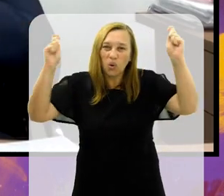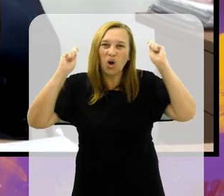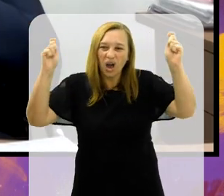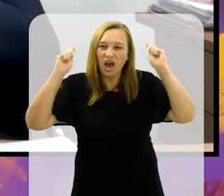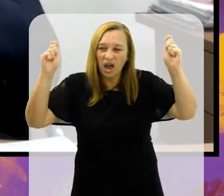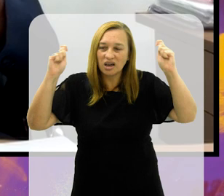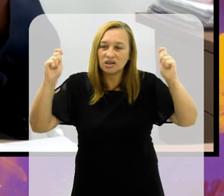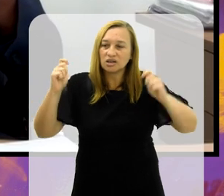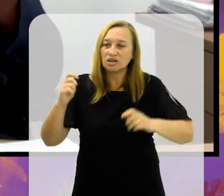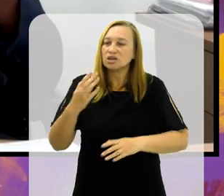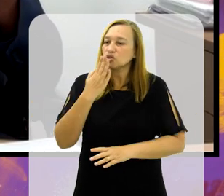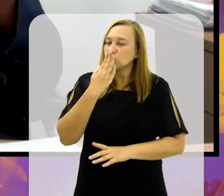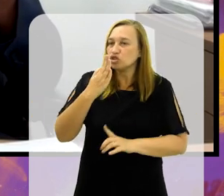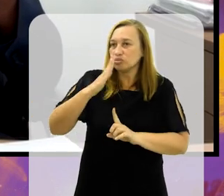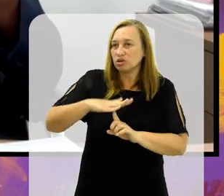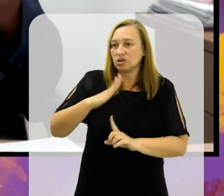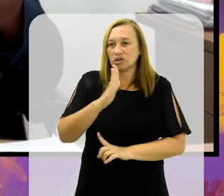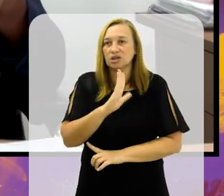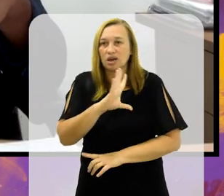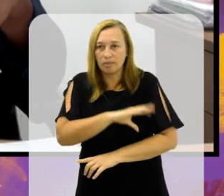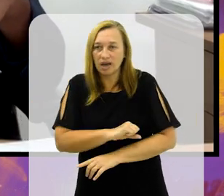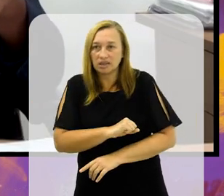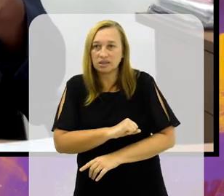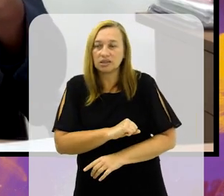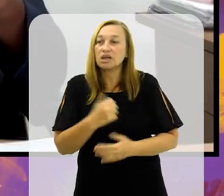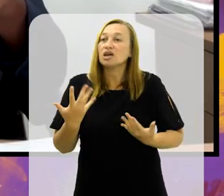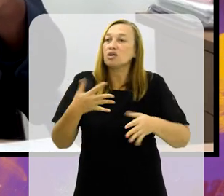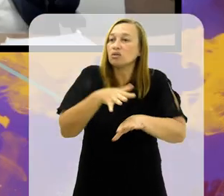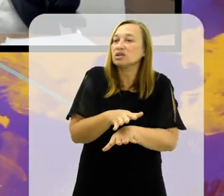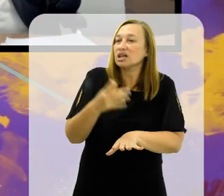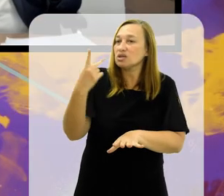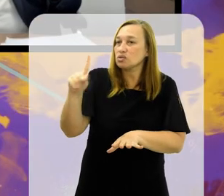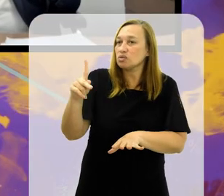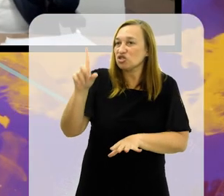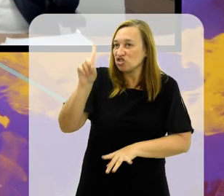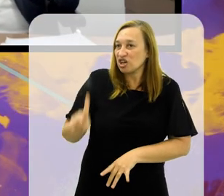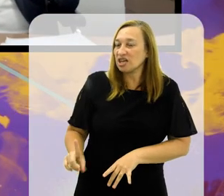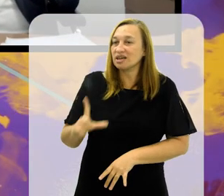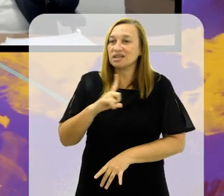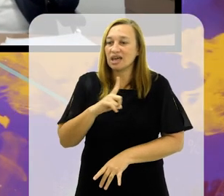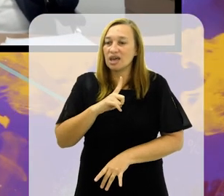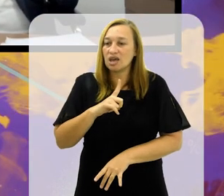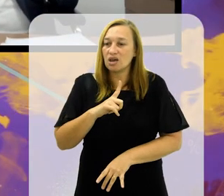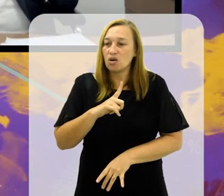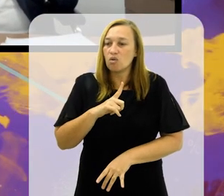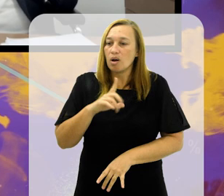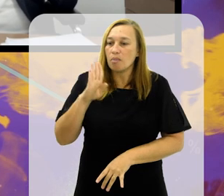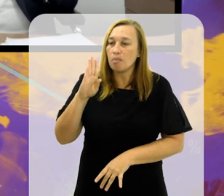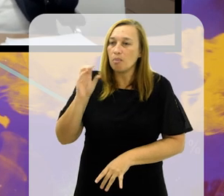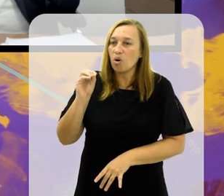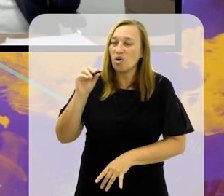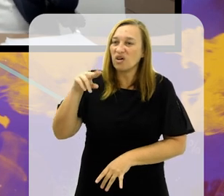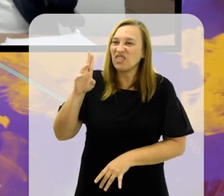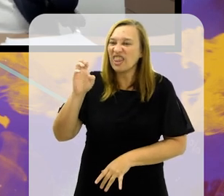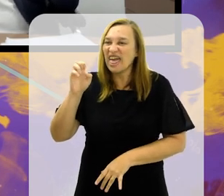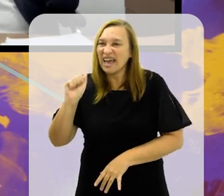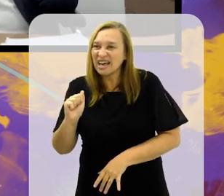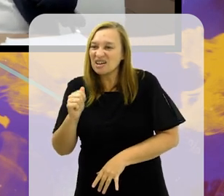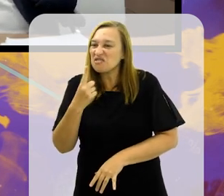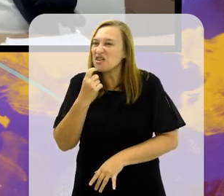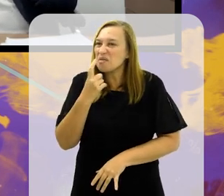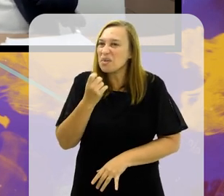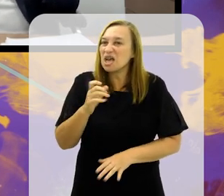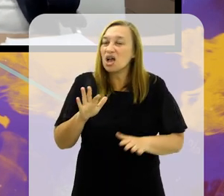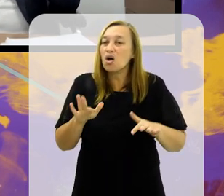inclusive torcendo para o seu time de coração. Por falar em inclusão, a sua direita tem uma boneca que está aí com o vestidinho